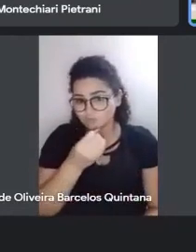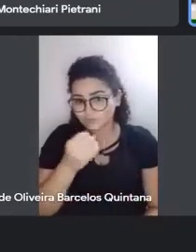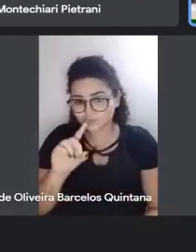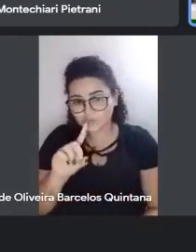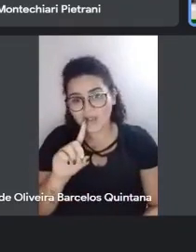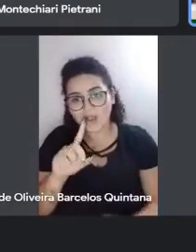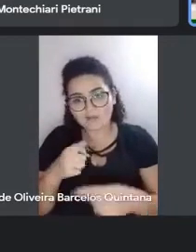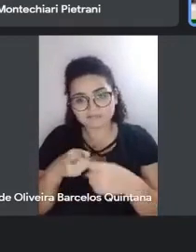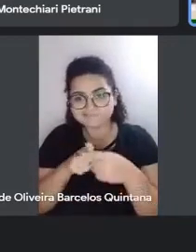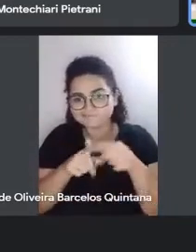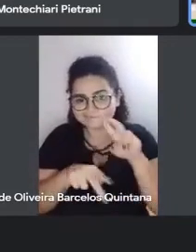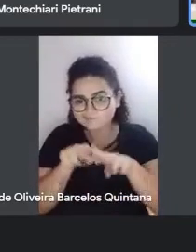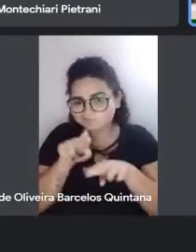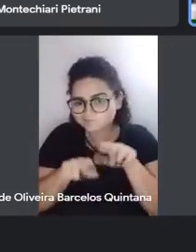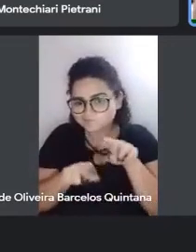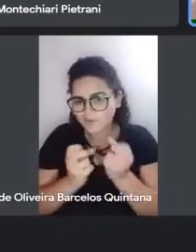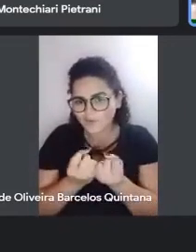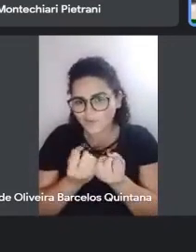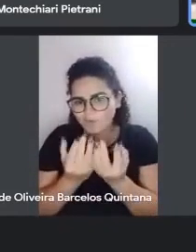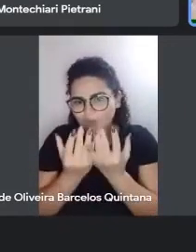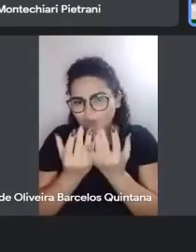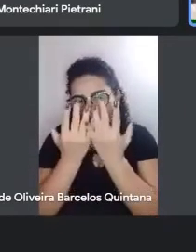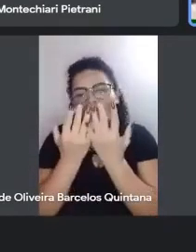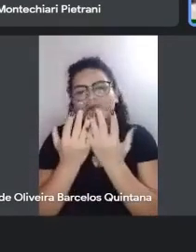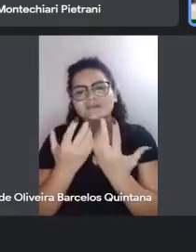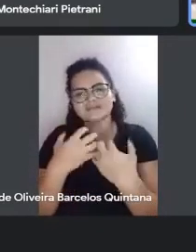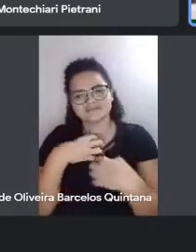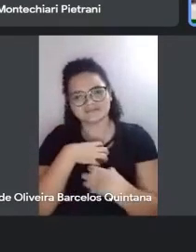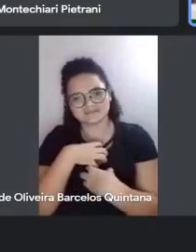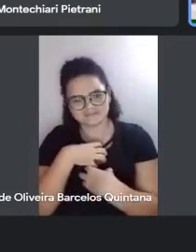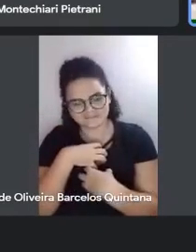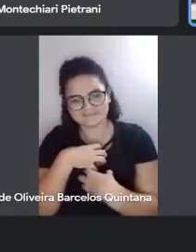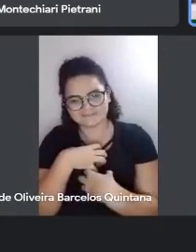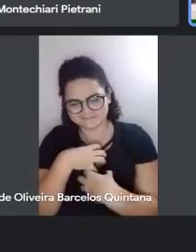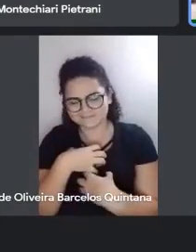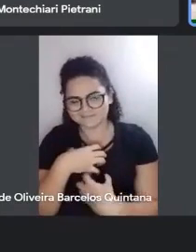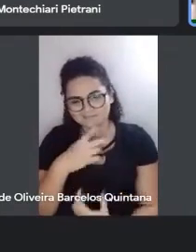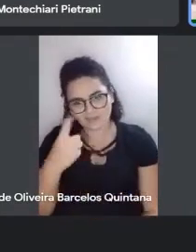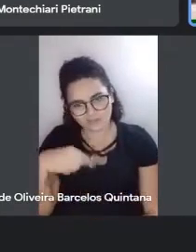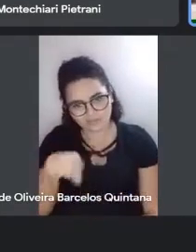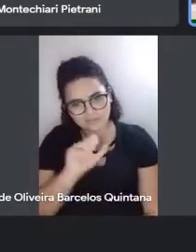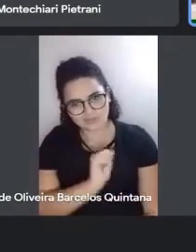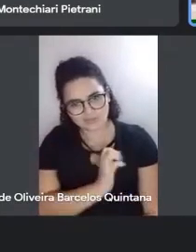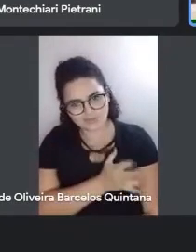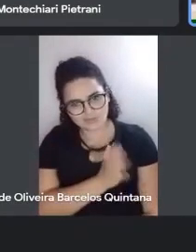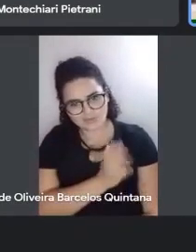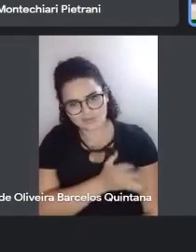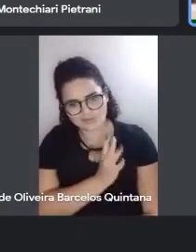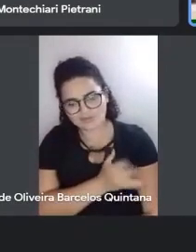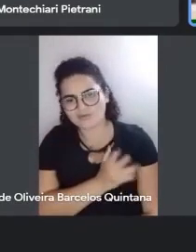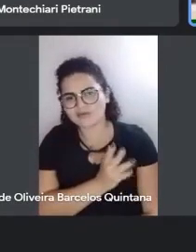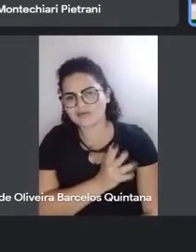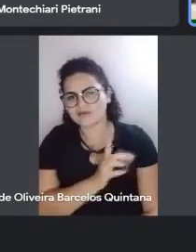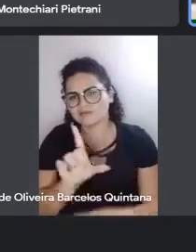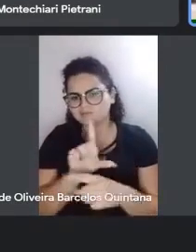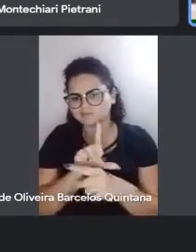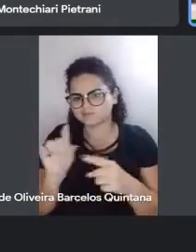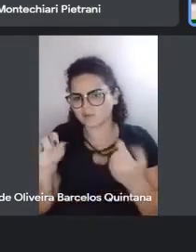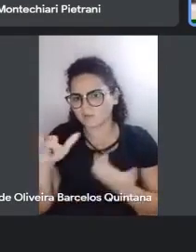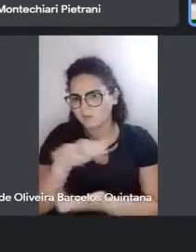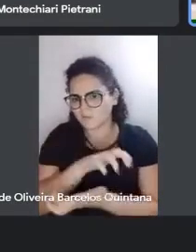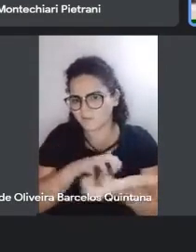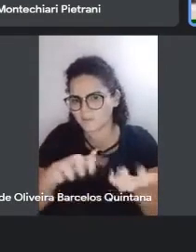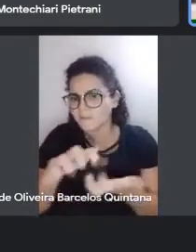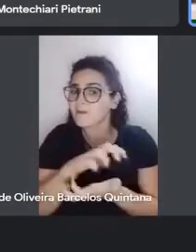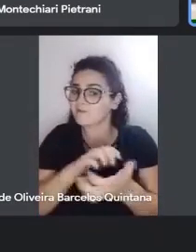Euclides De certa forma Esquentando aqui Os tamborins E os corações da gente Para a gente ir para a rua E fazer a revolução É isso que tem que